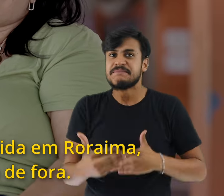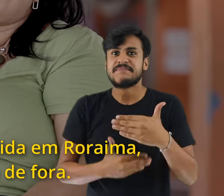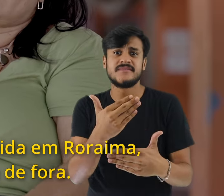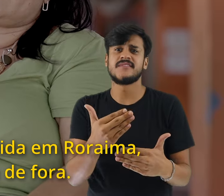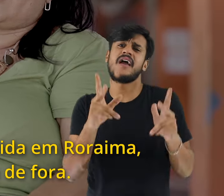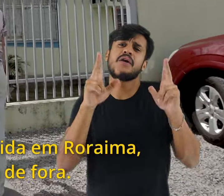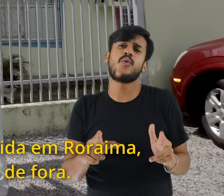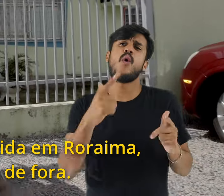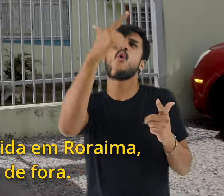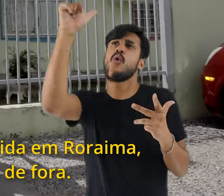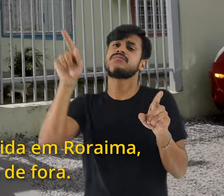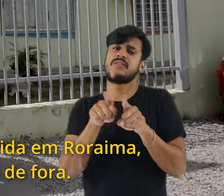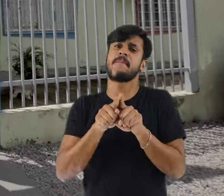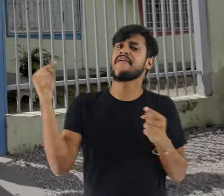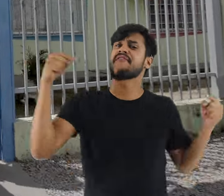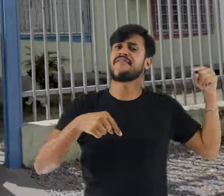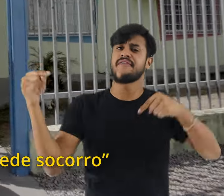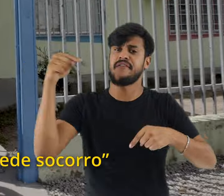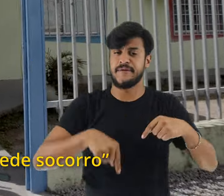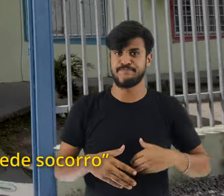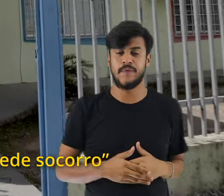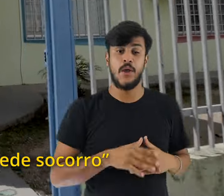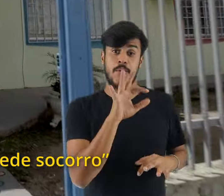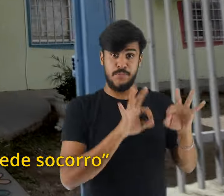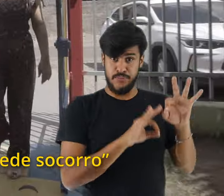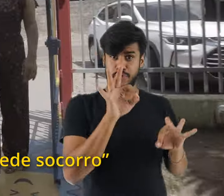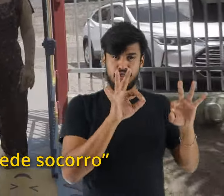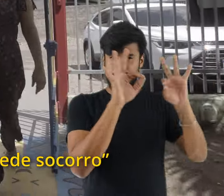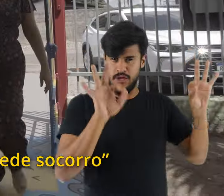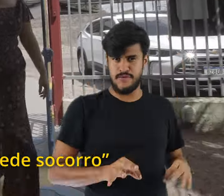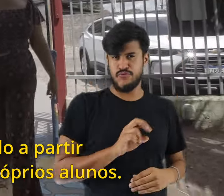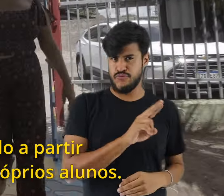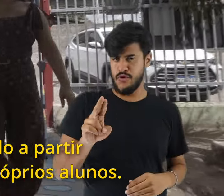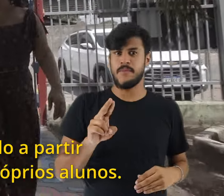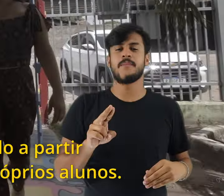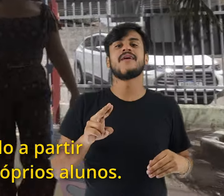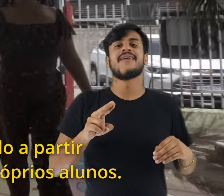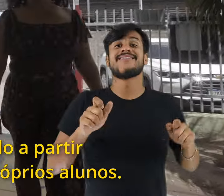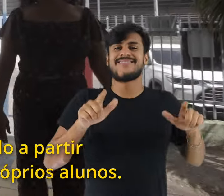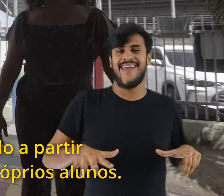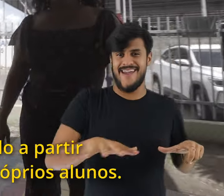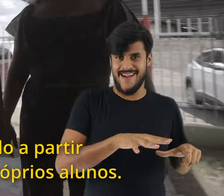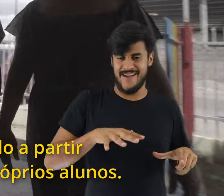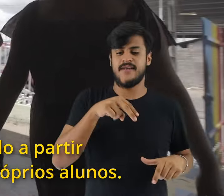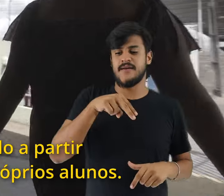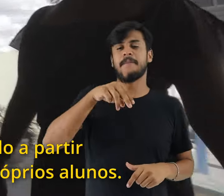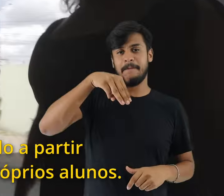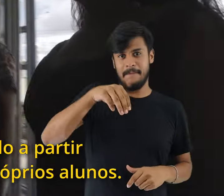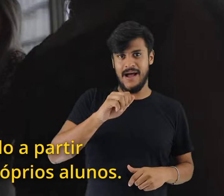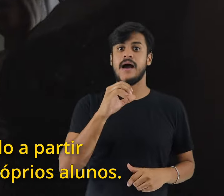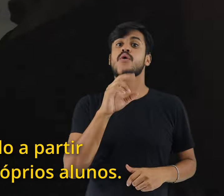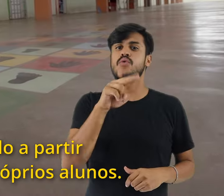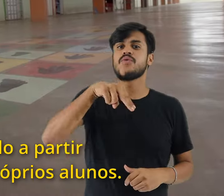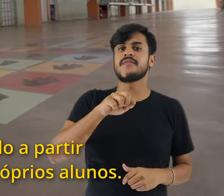como muitos vieram de fora. A terra de Macunaima Pede Socorro é um projeto idealizado a